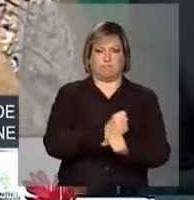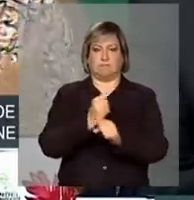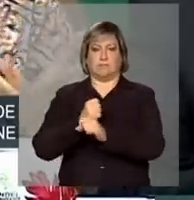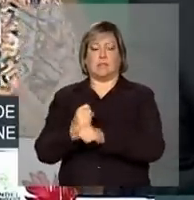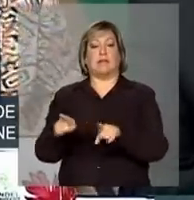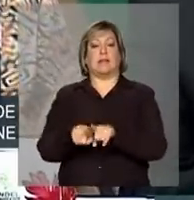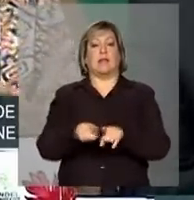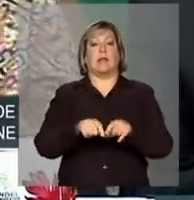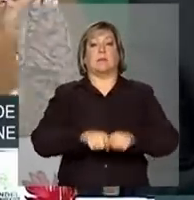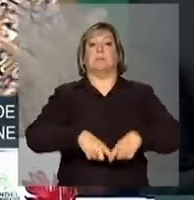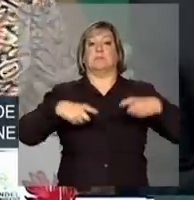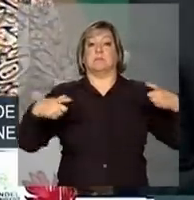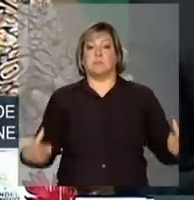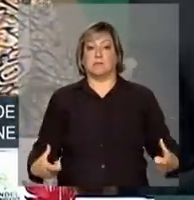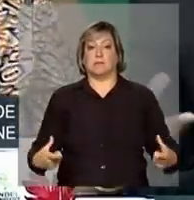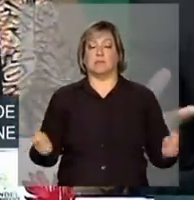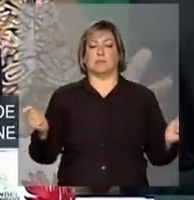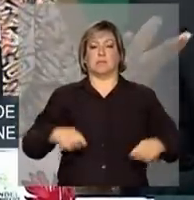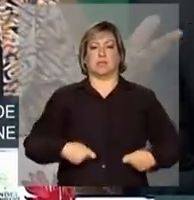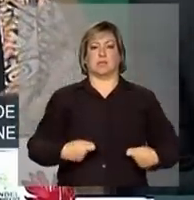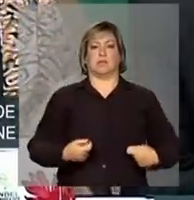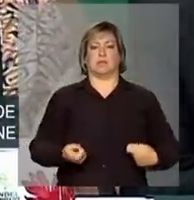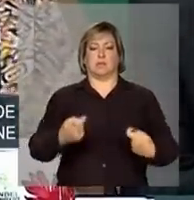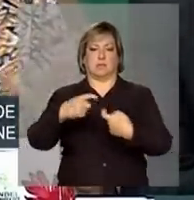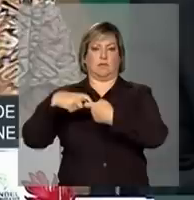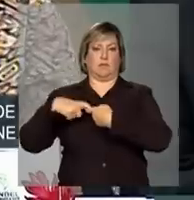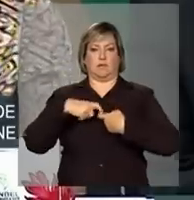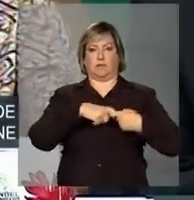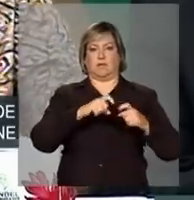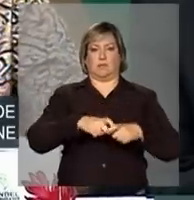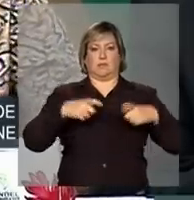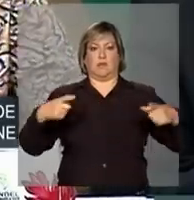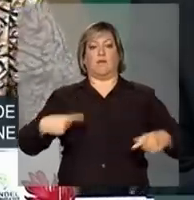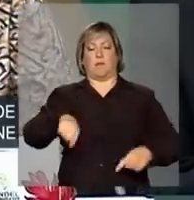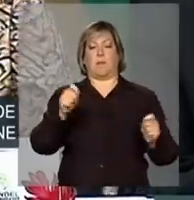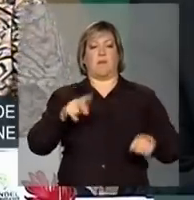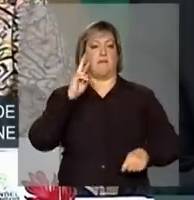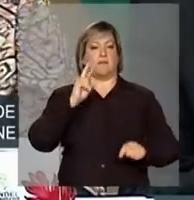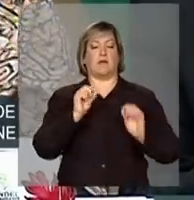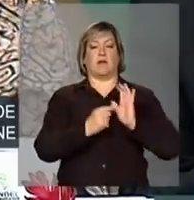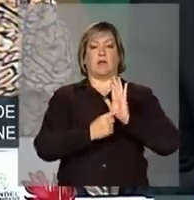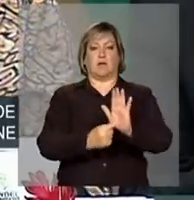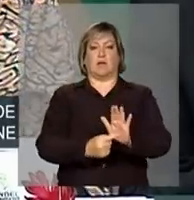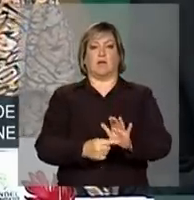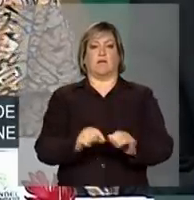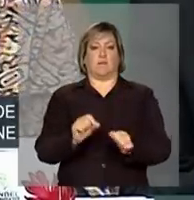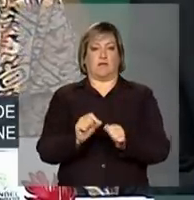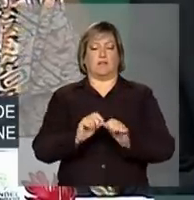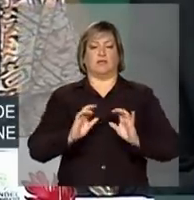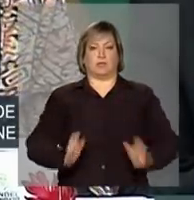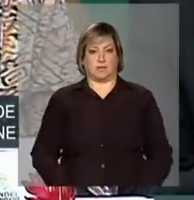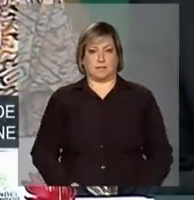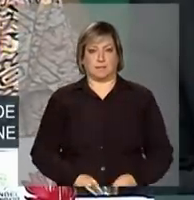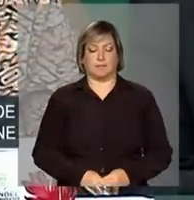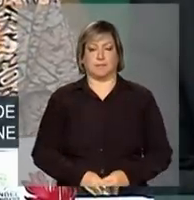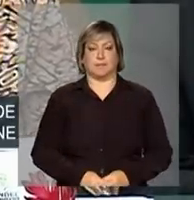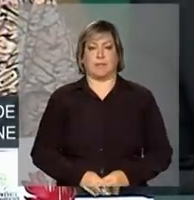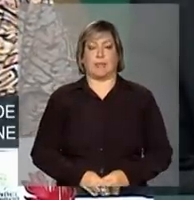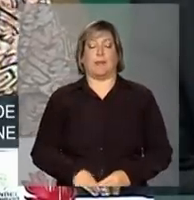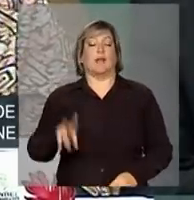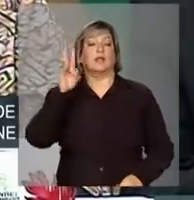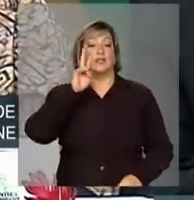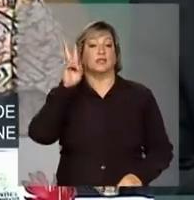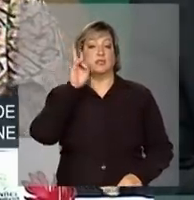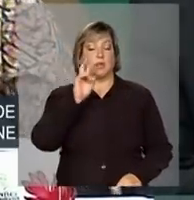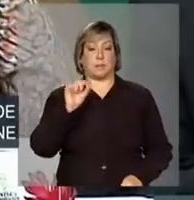extensão como vocês vão poder ver na apresentação que foi feita. Além disso, no que se refere às